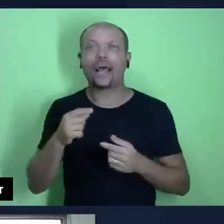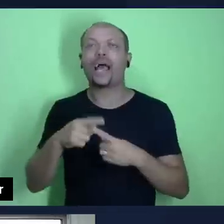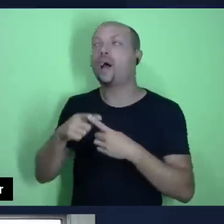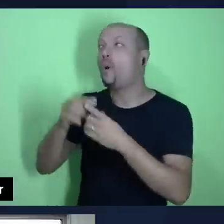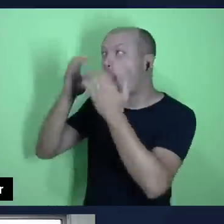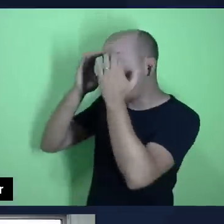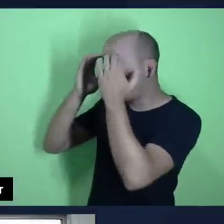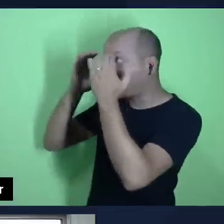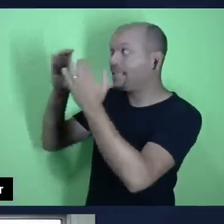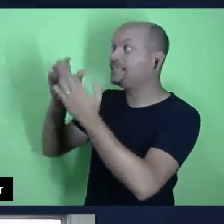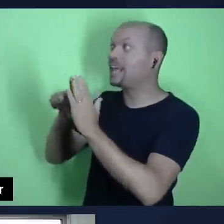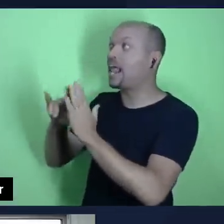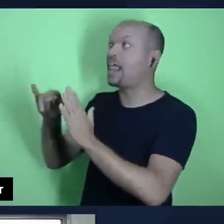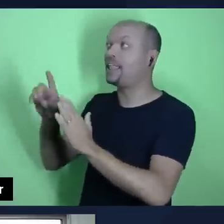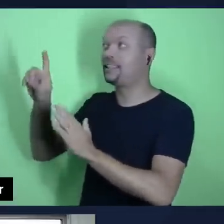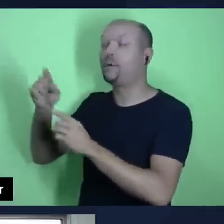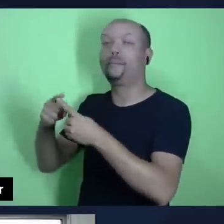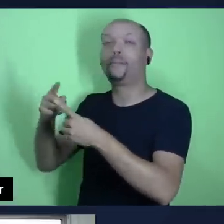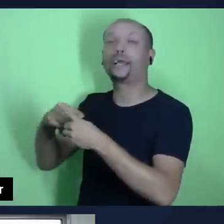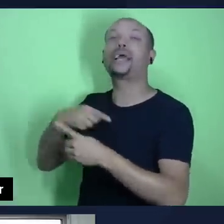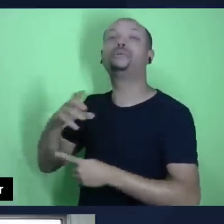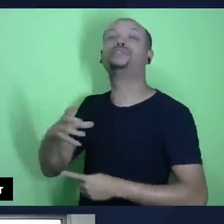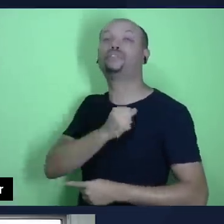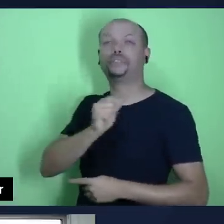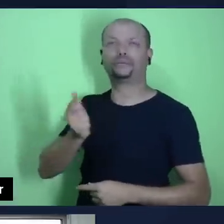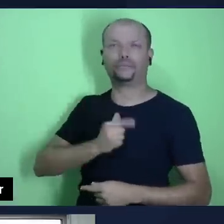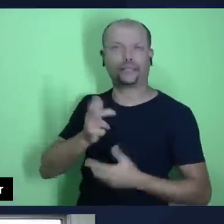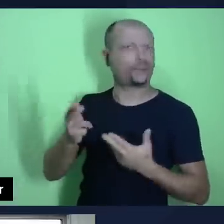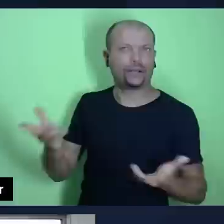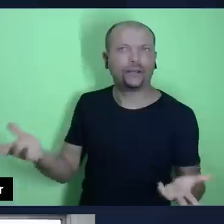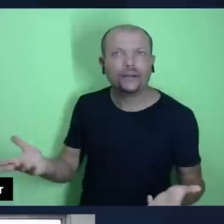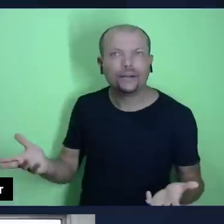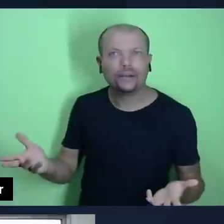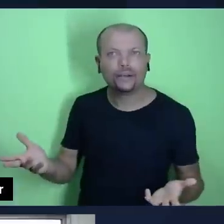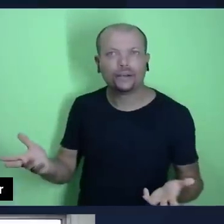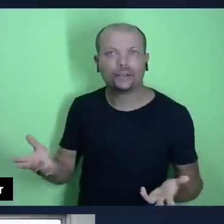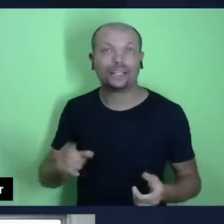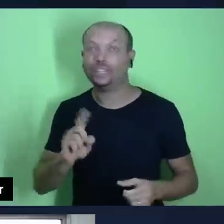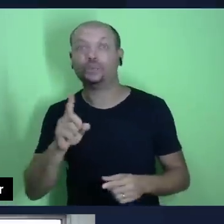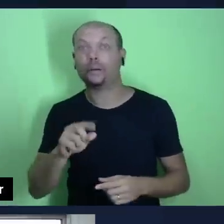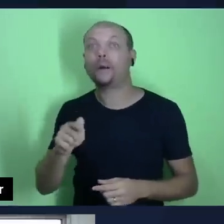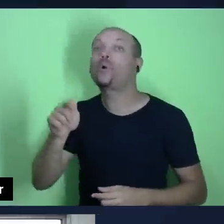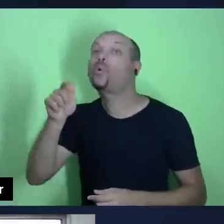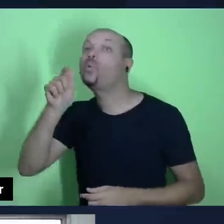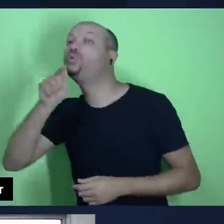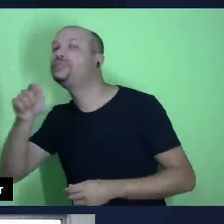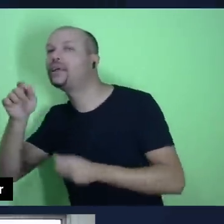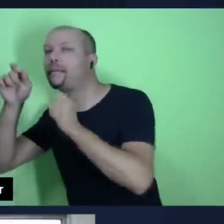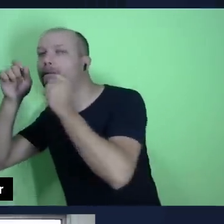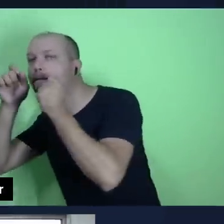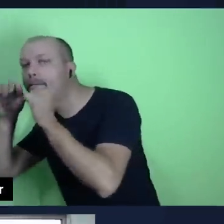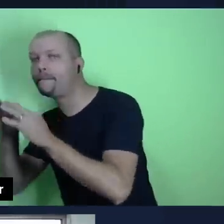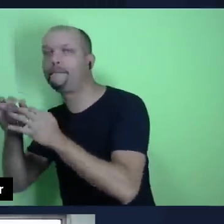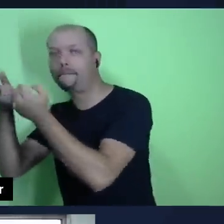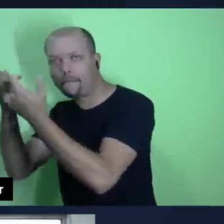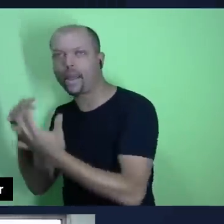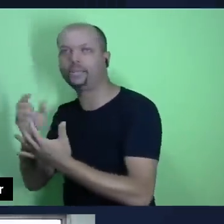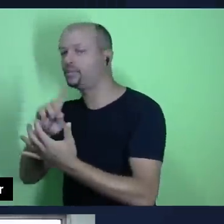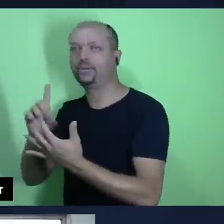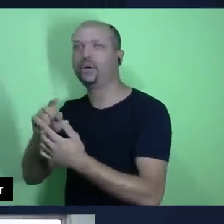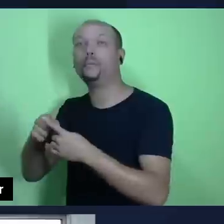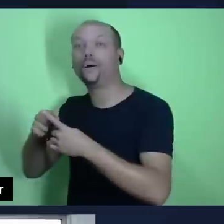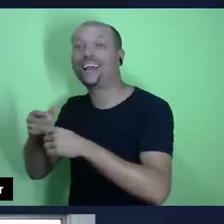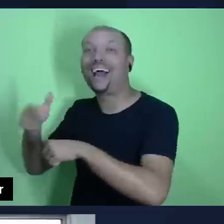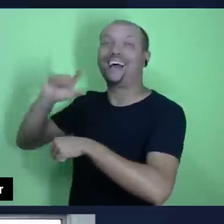salvo. Então, na verdade, eu oferto a Deus não para alcançar a bênção, eu oferto a Deus porque eu já fui abençoado,